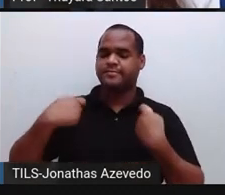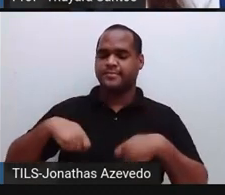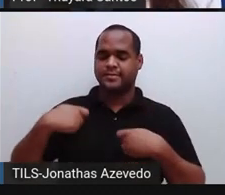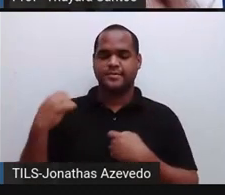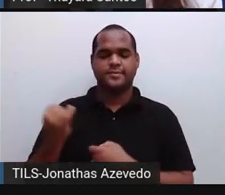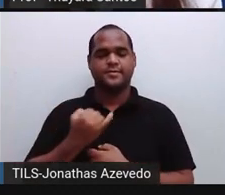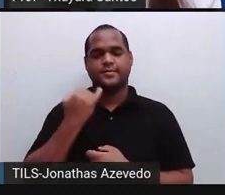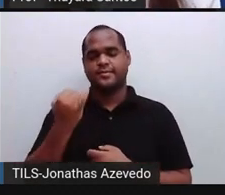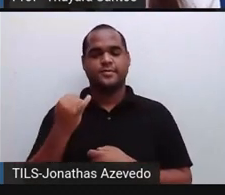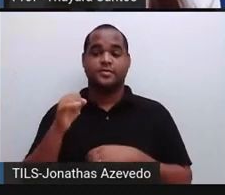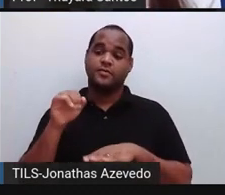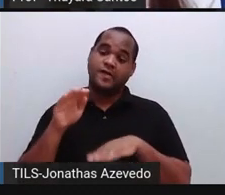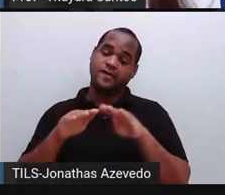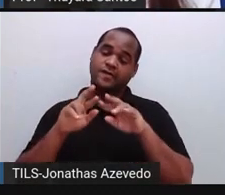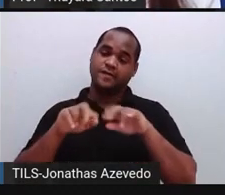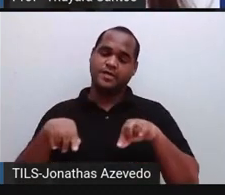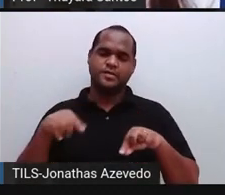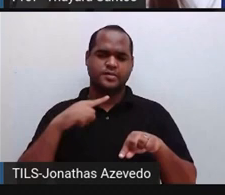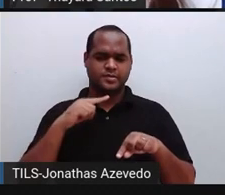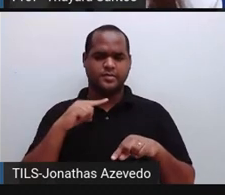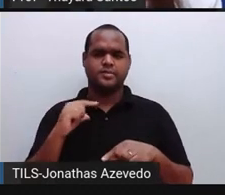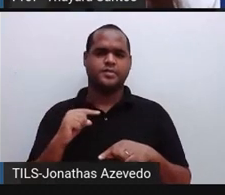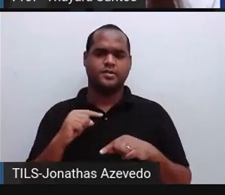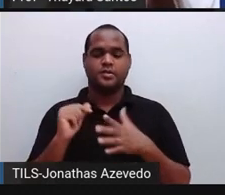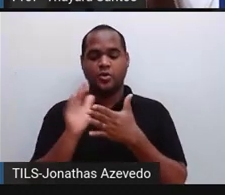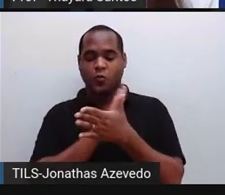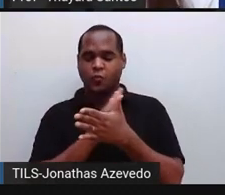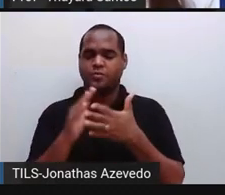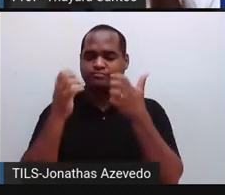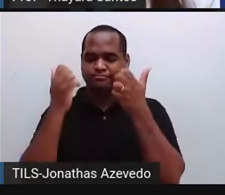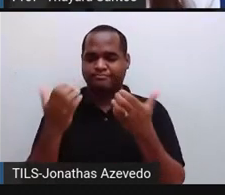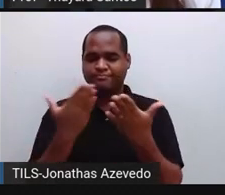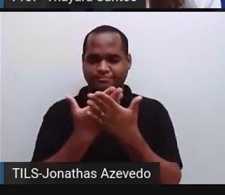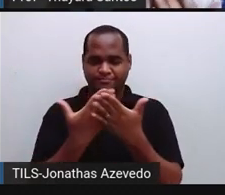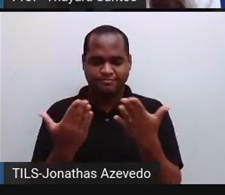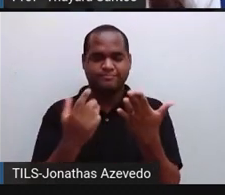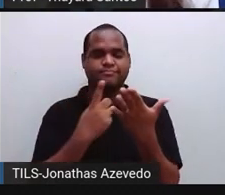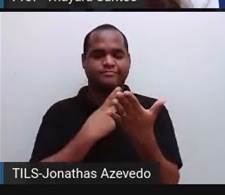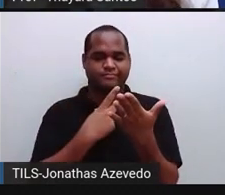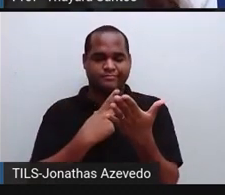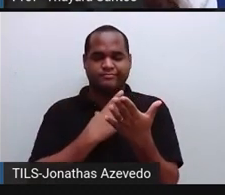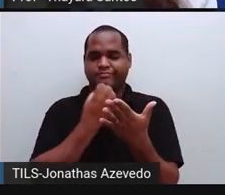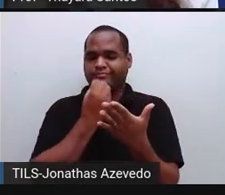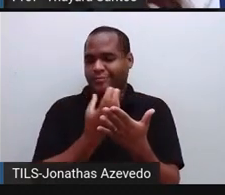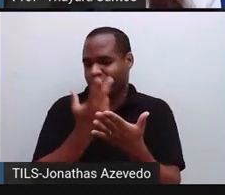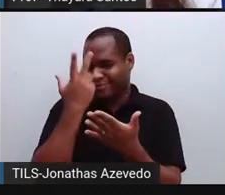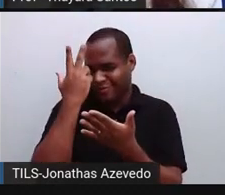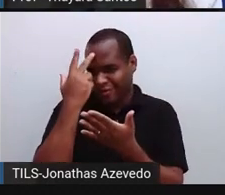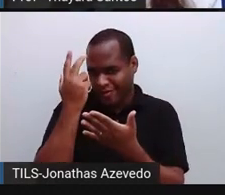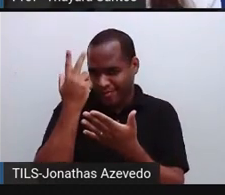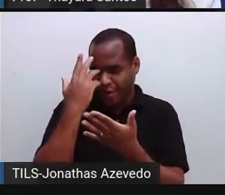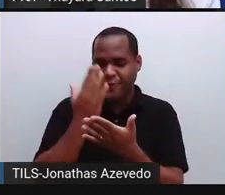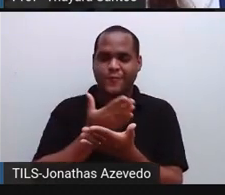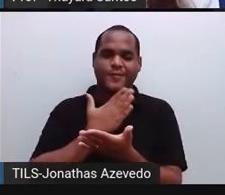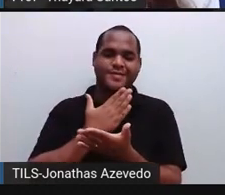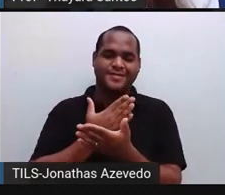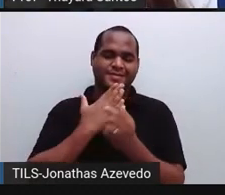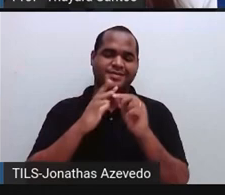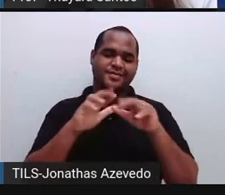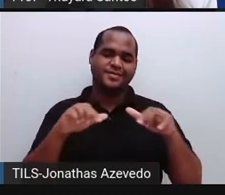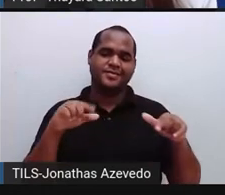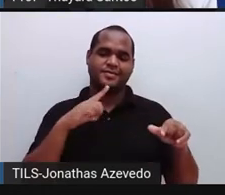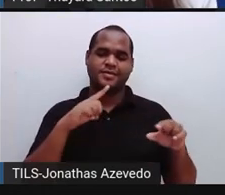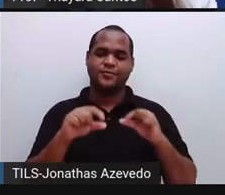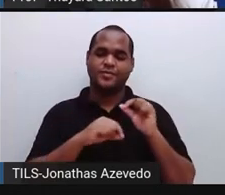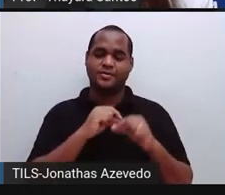ele tem de vários tipos. Eu trouxe alguns aqui para vocês verem, né? Alguns que são os mais comuns, os mais conhecidos. A gente